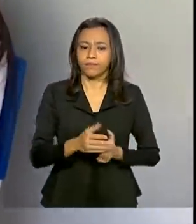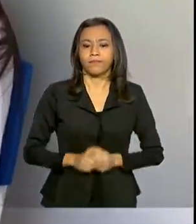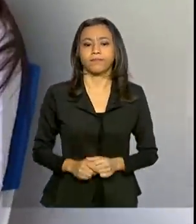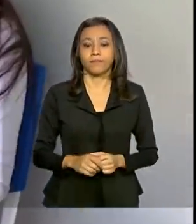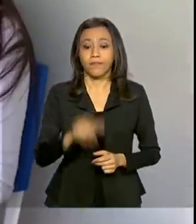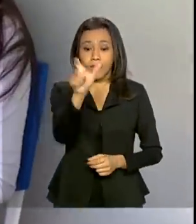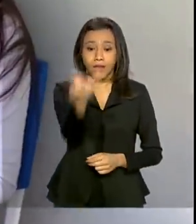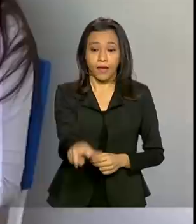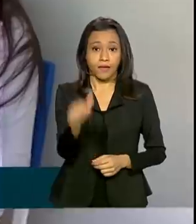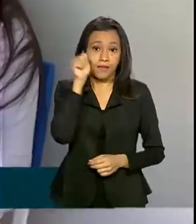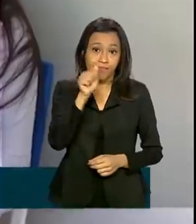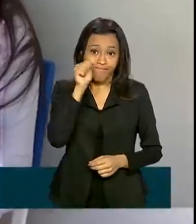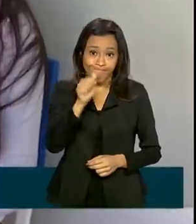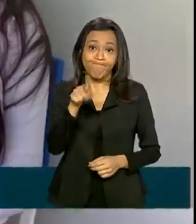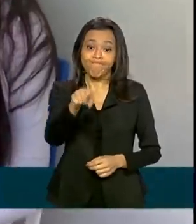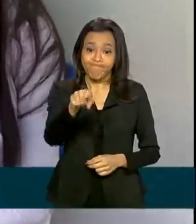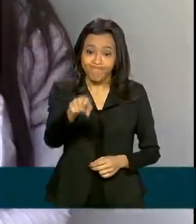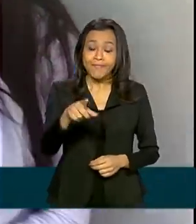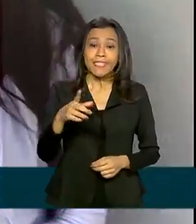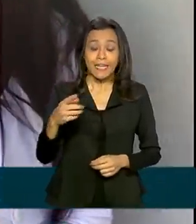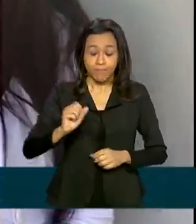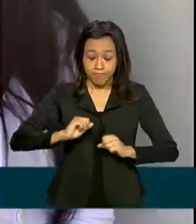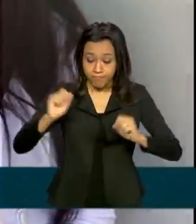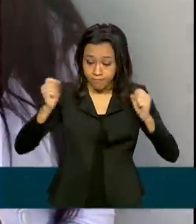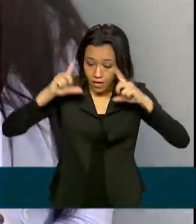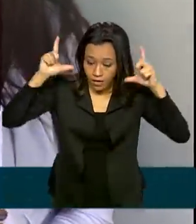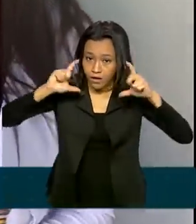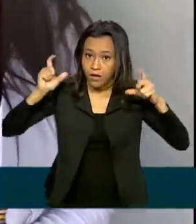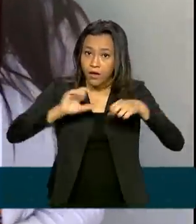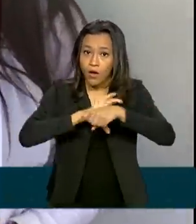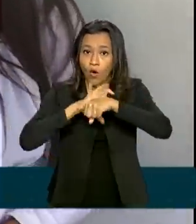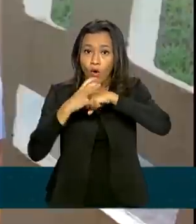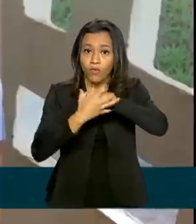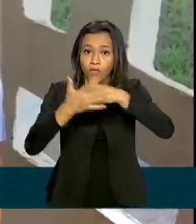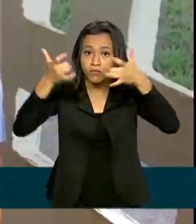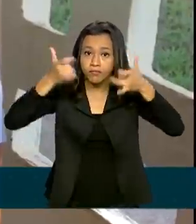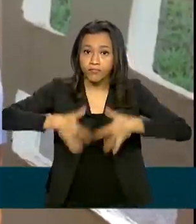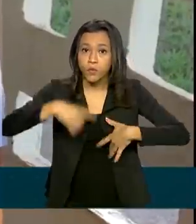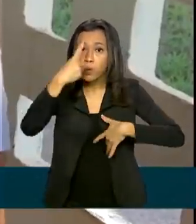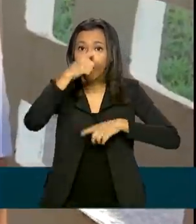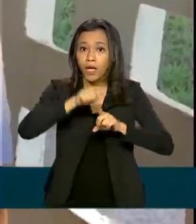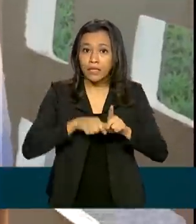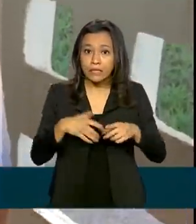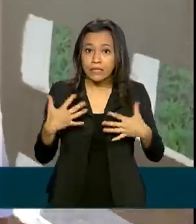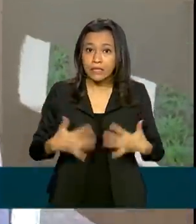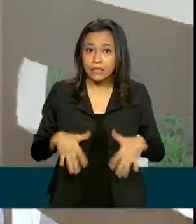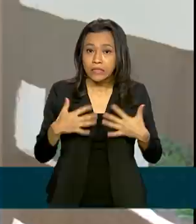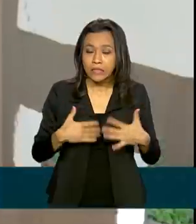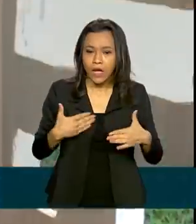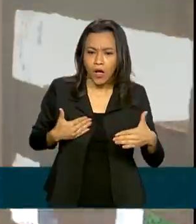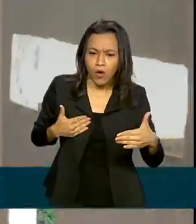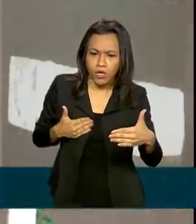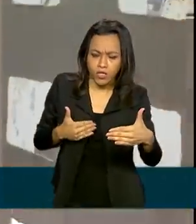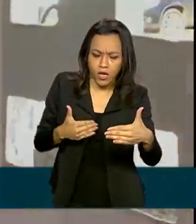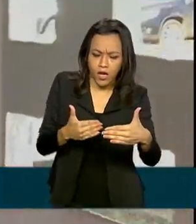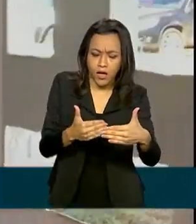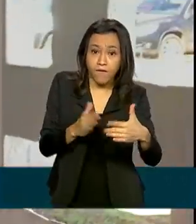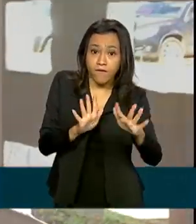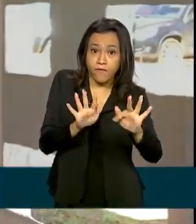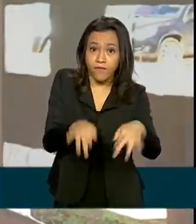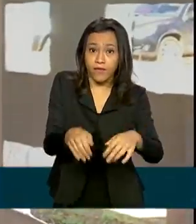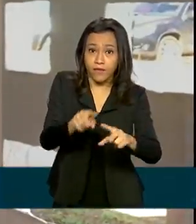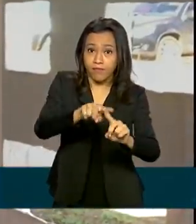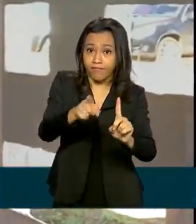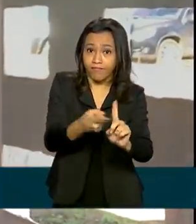Jéssica descobriu que estava com o Covid-19 há menos de um mês. Agora está na reta final da gestação e